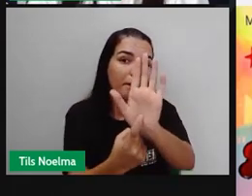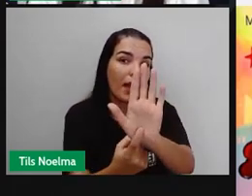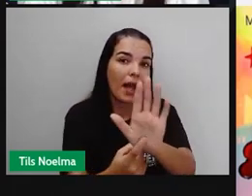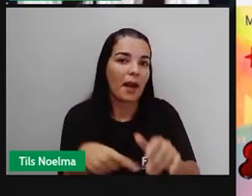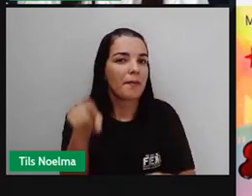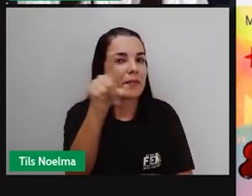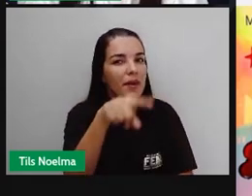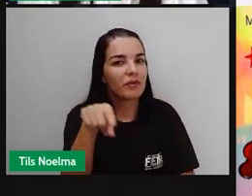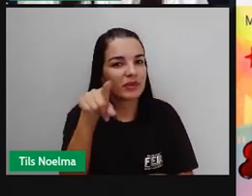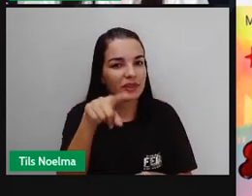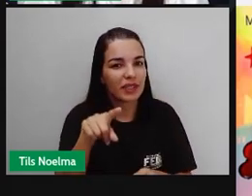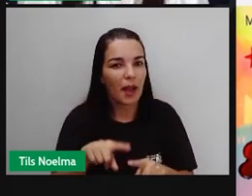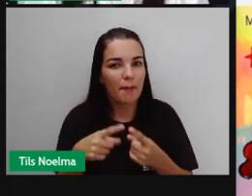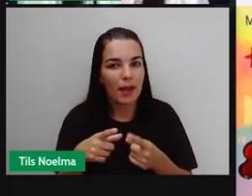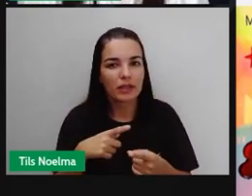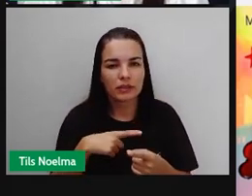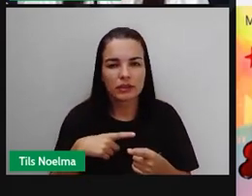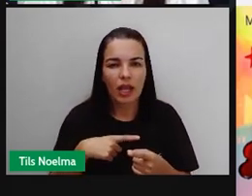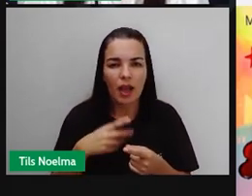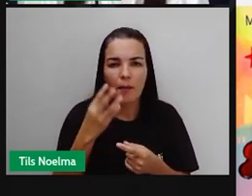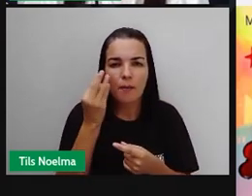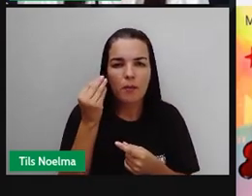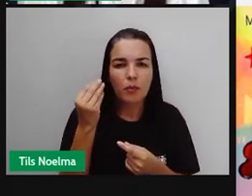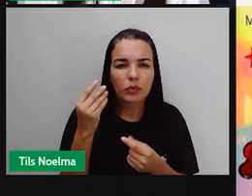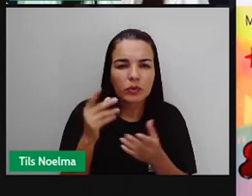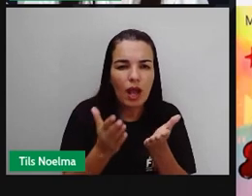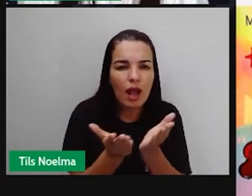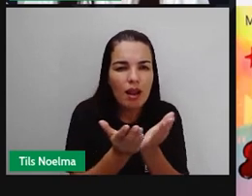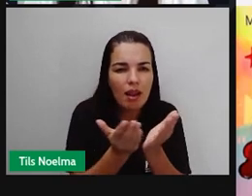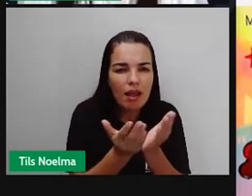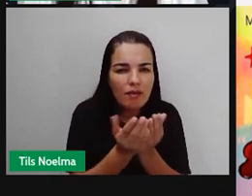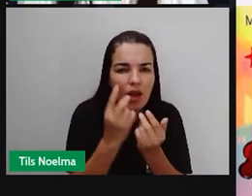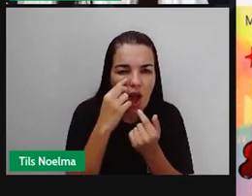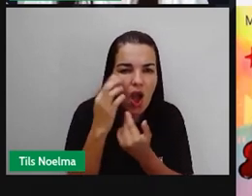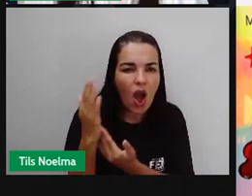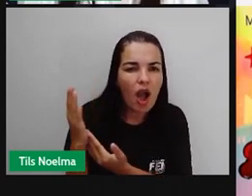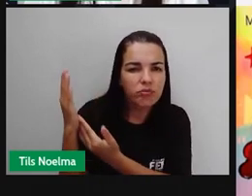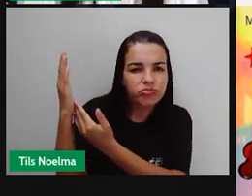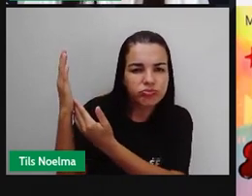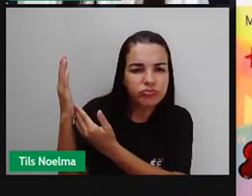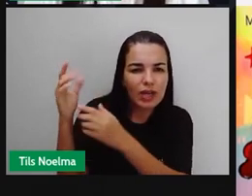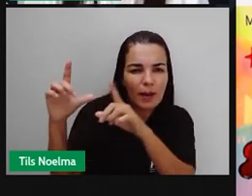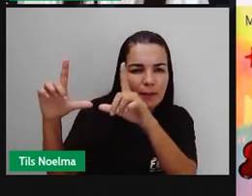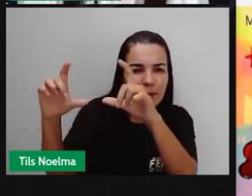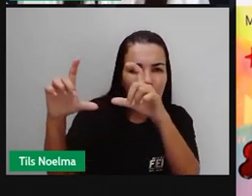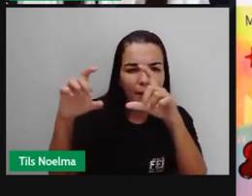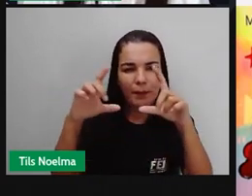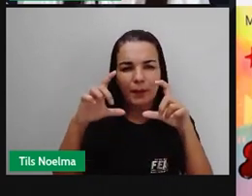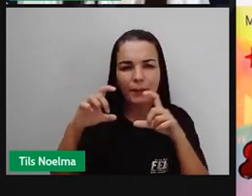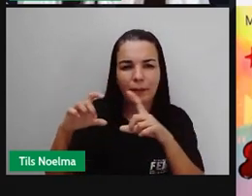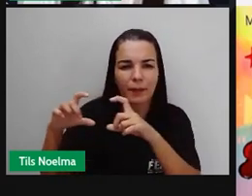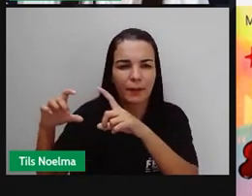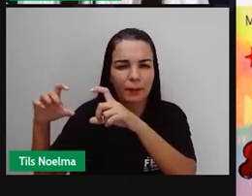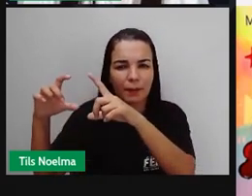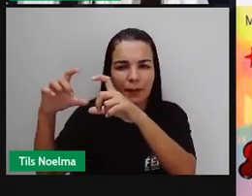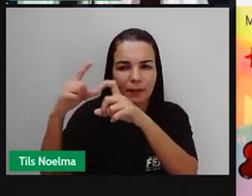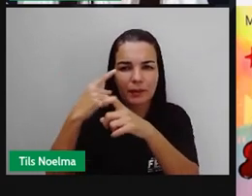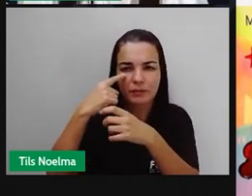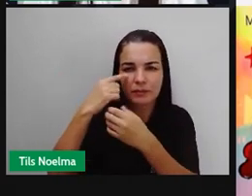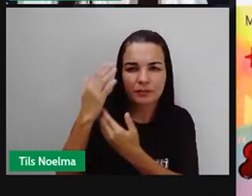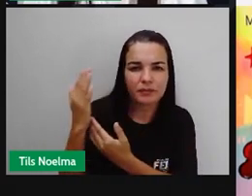vários outros livros aí, Duas Casas e Uma Mochila, Quero Nascer de Novo, Orião